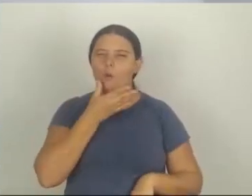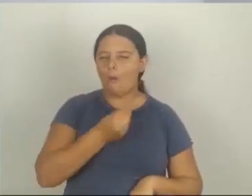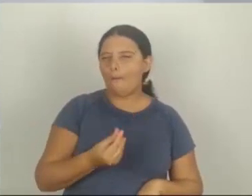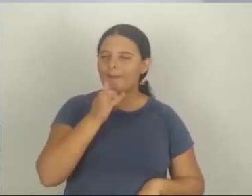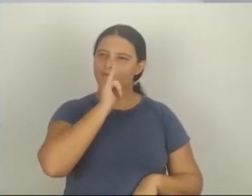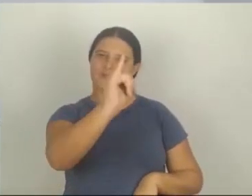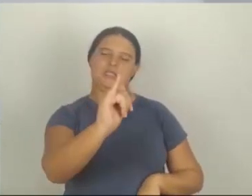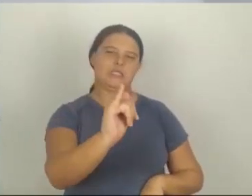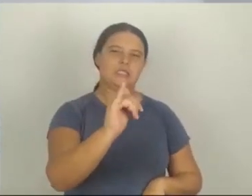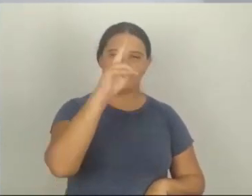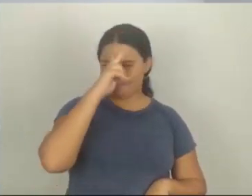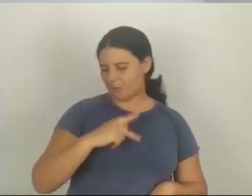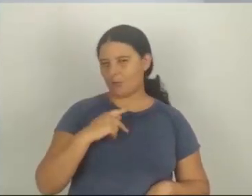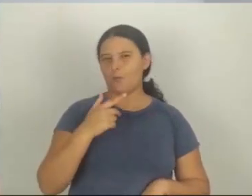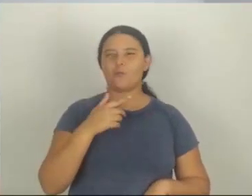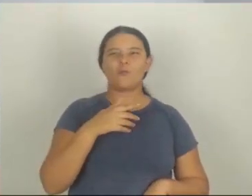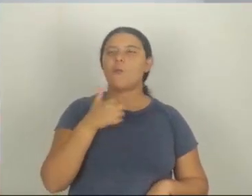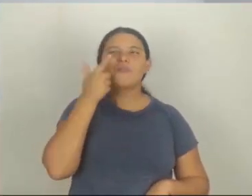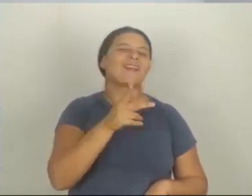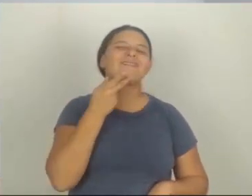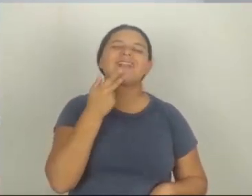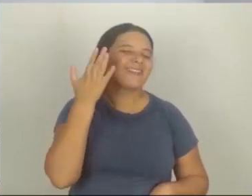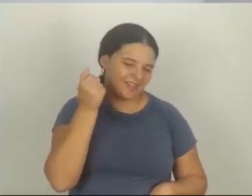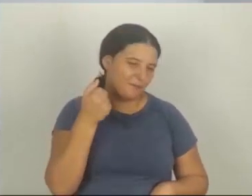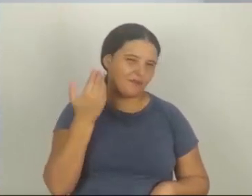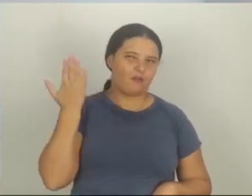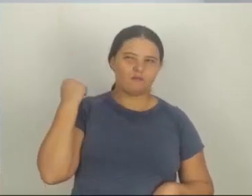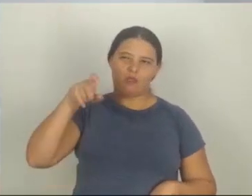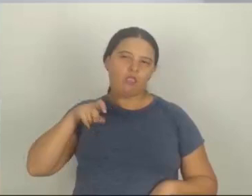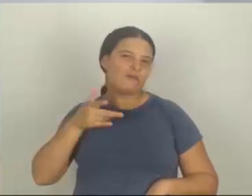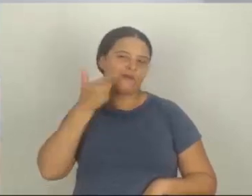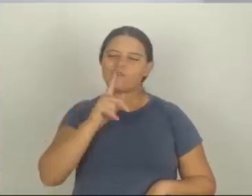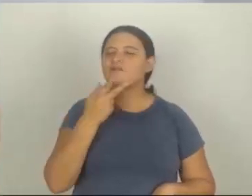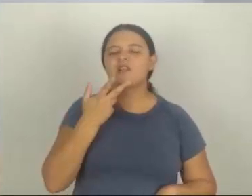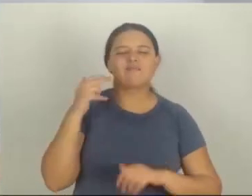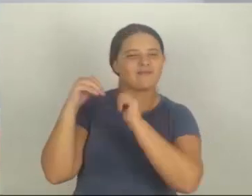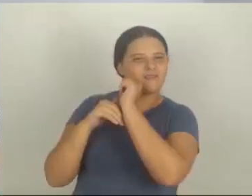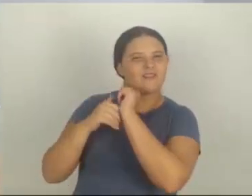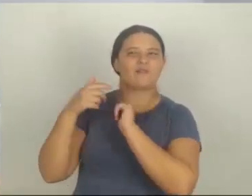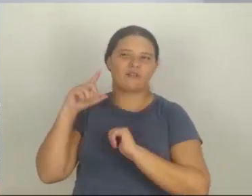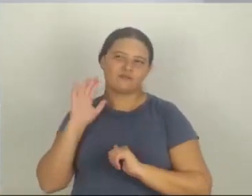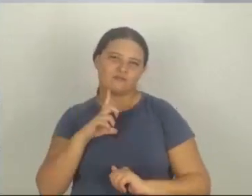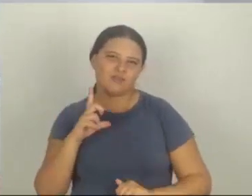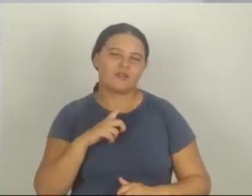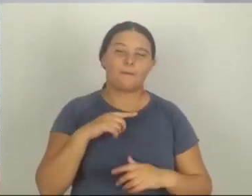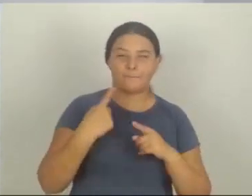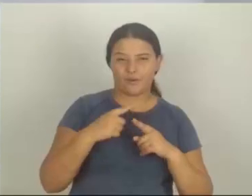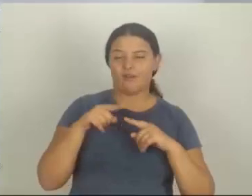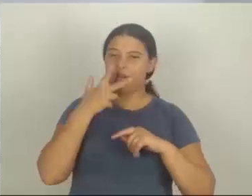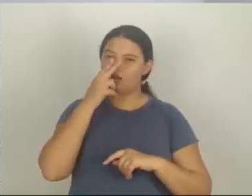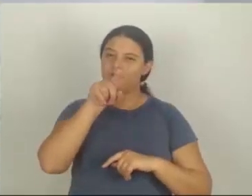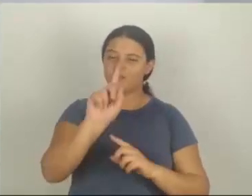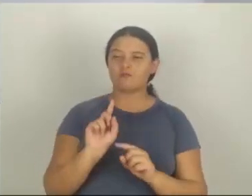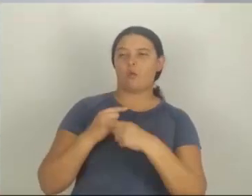receio de falar sobre si mesmos, né? Sobre os seus relacionamentos anteriores, os seus segredos. Porque eles sabem que tudo isso